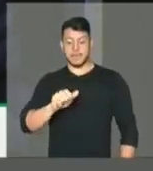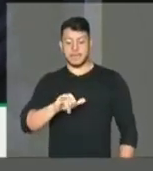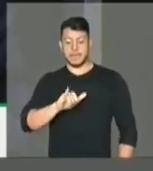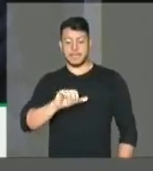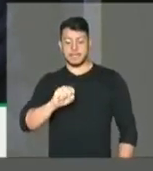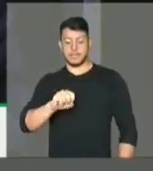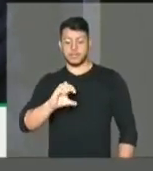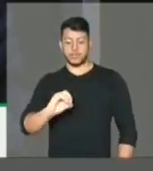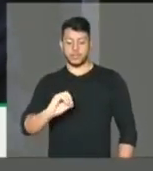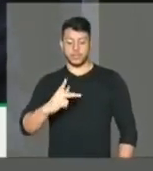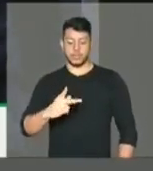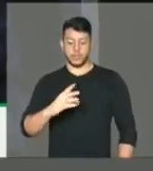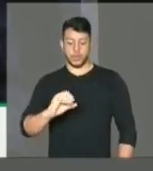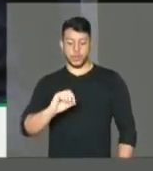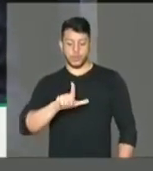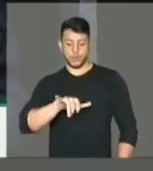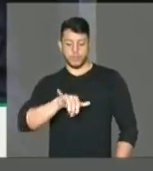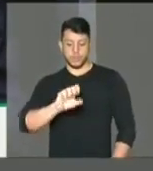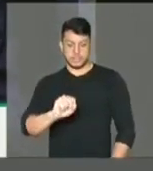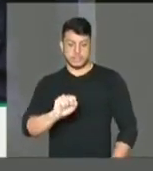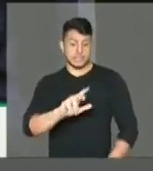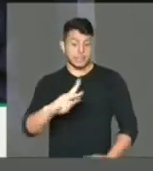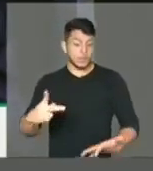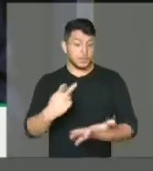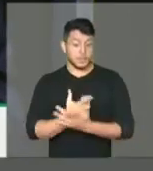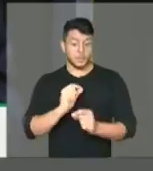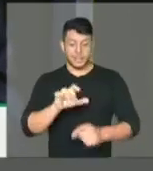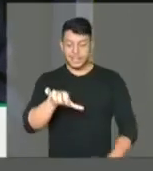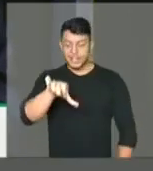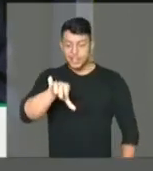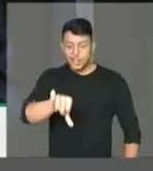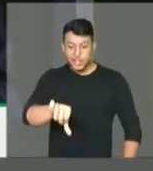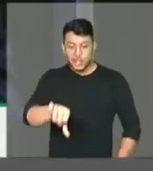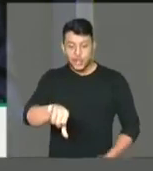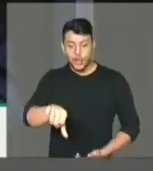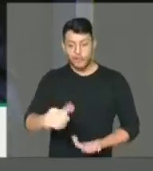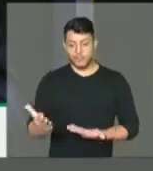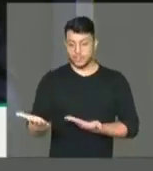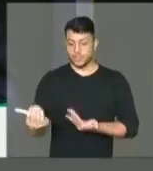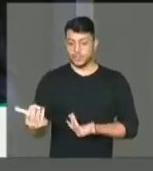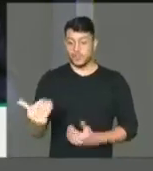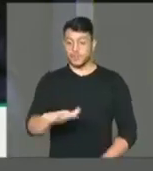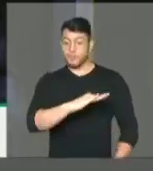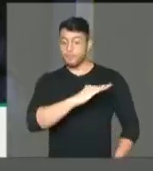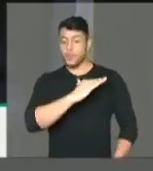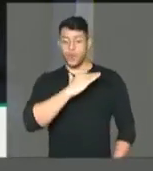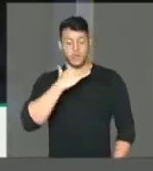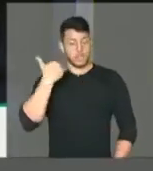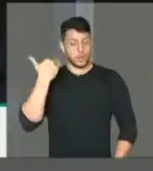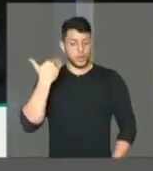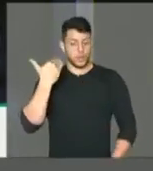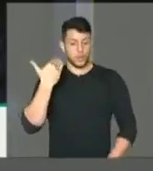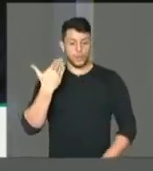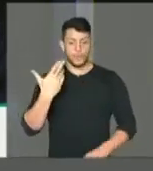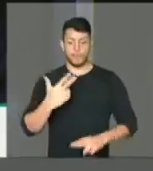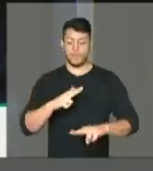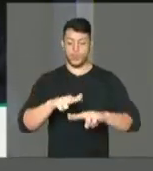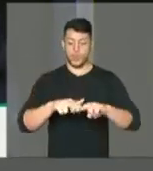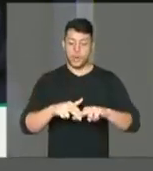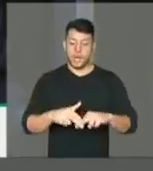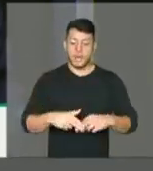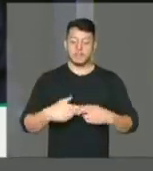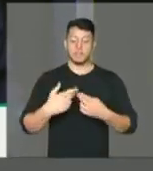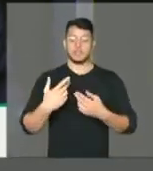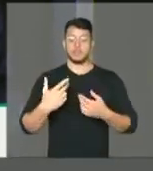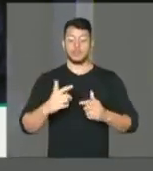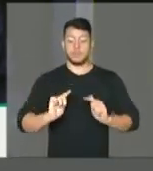Nove jovens foram mortos numa ação absolutamente inconsequente